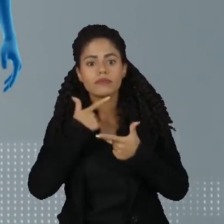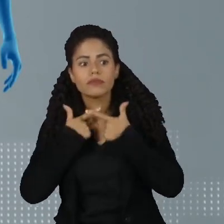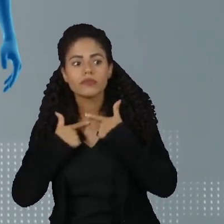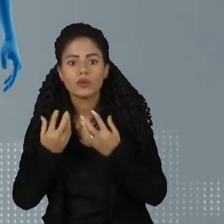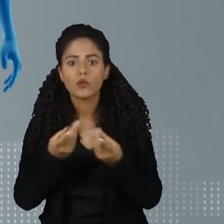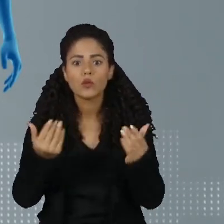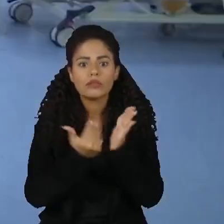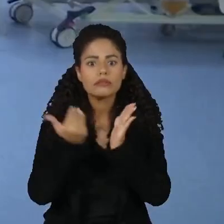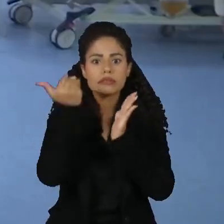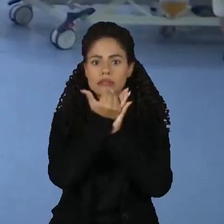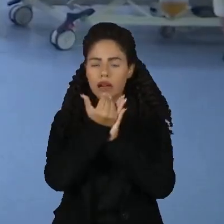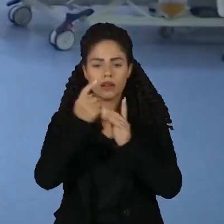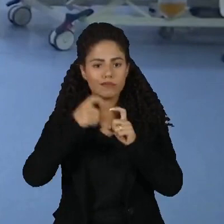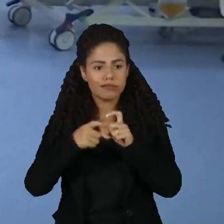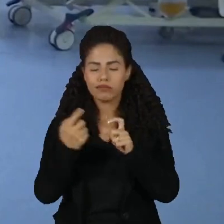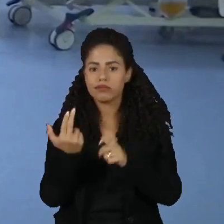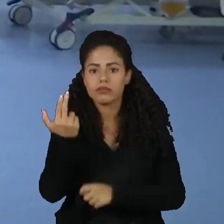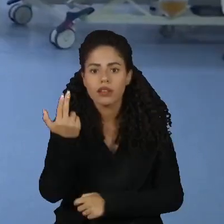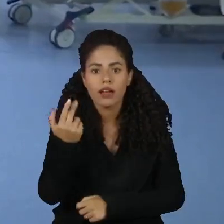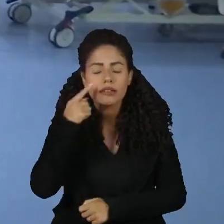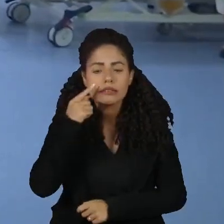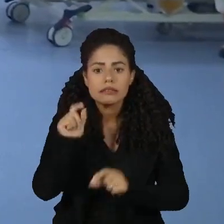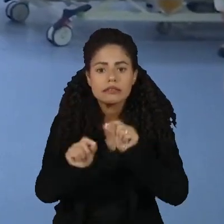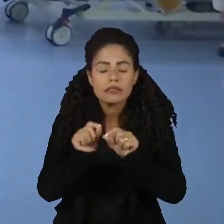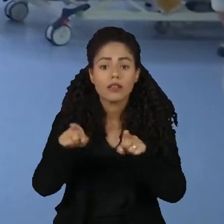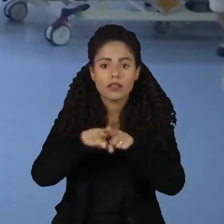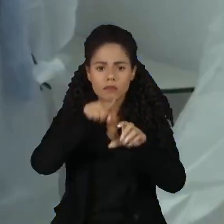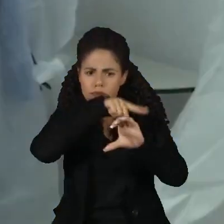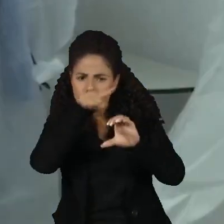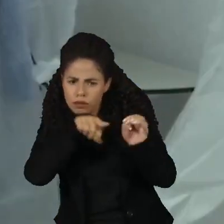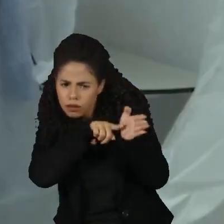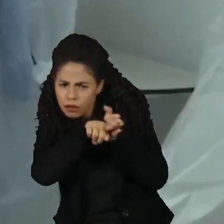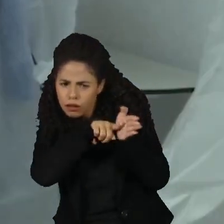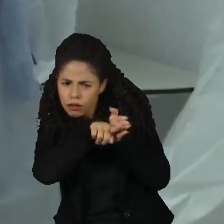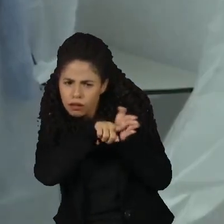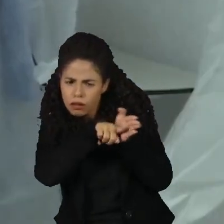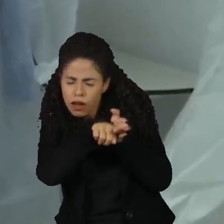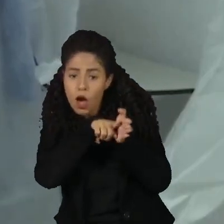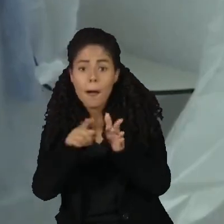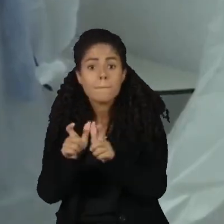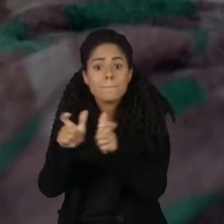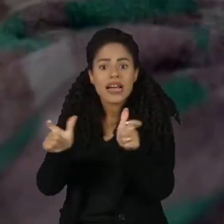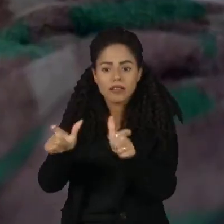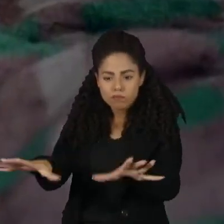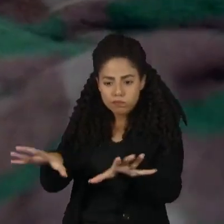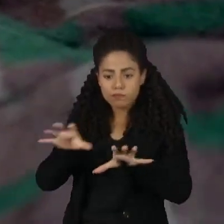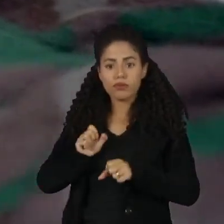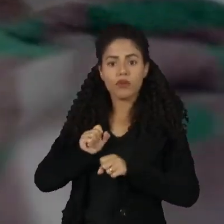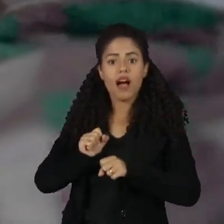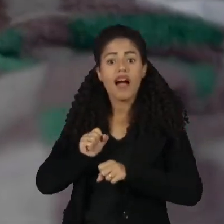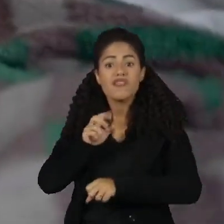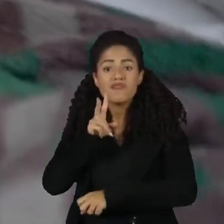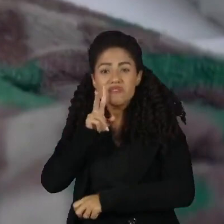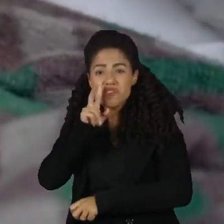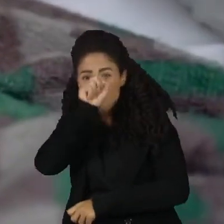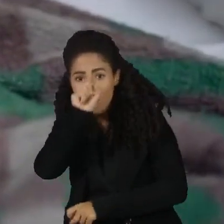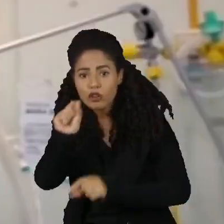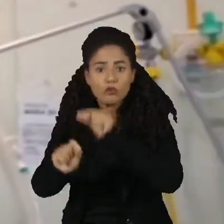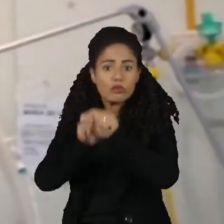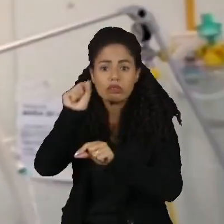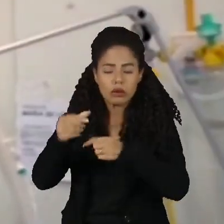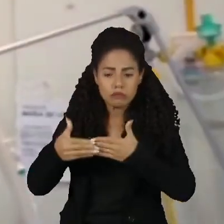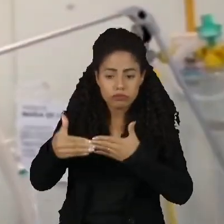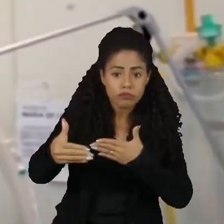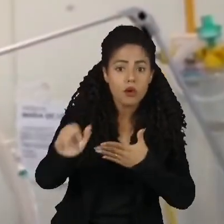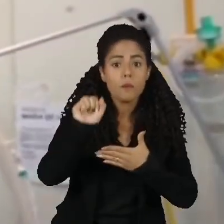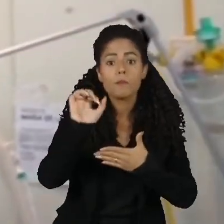capacidade sexual. O que os cientistas também constataram foi que quanto maior a exposição ao vírus, mais chances de desenvolver o problema.